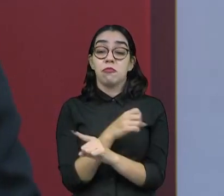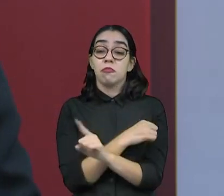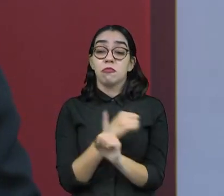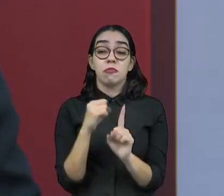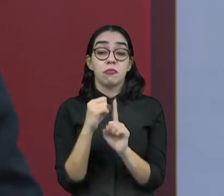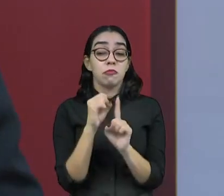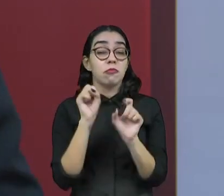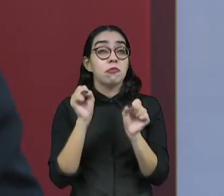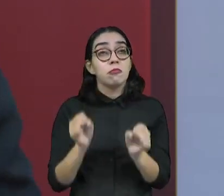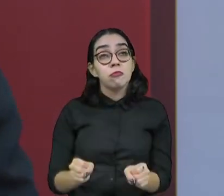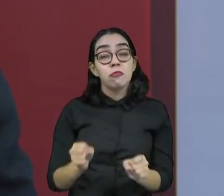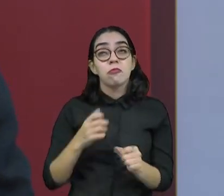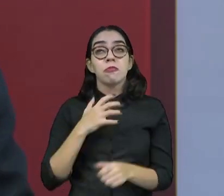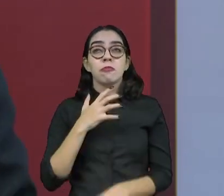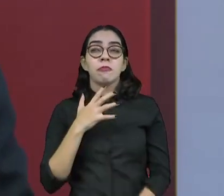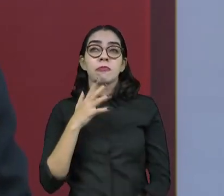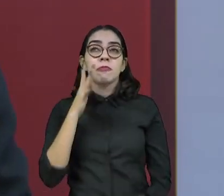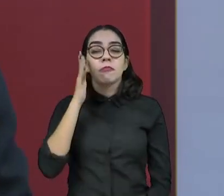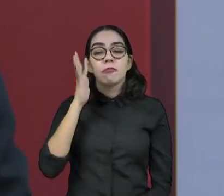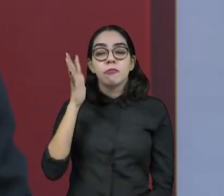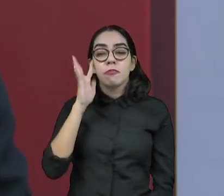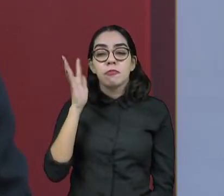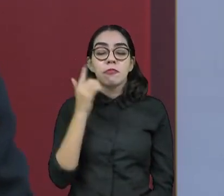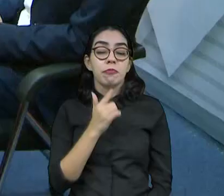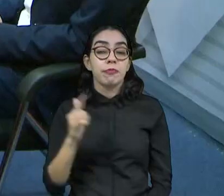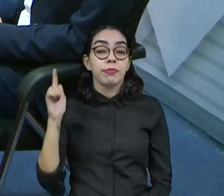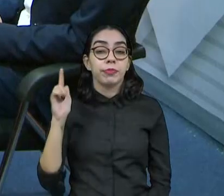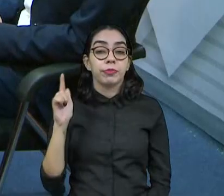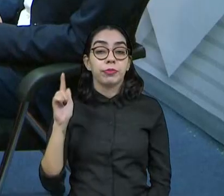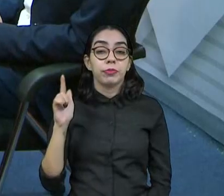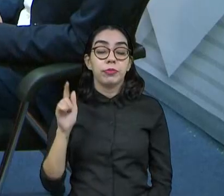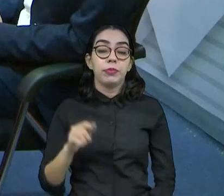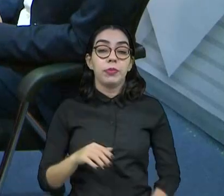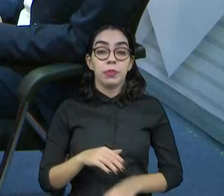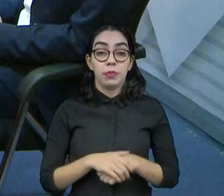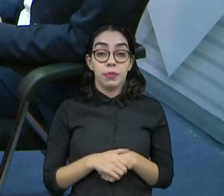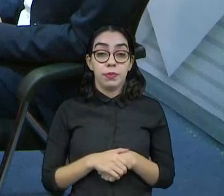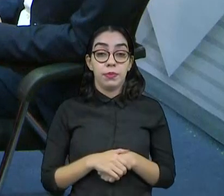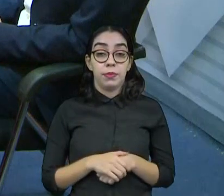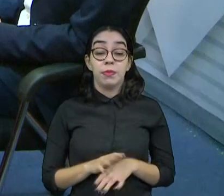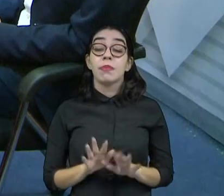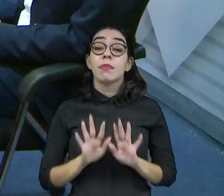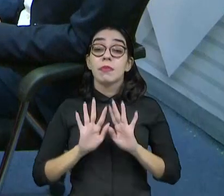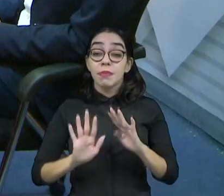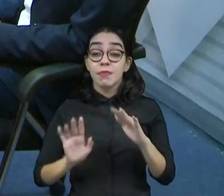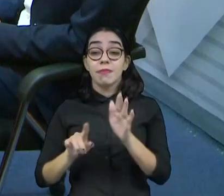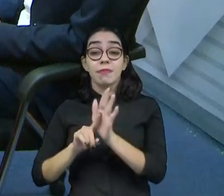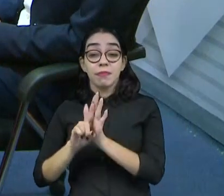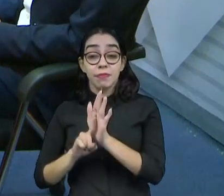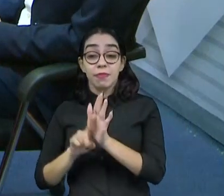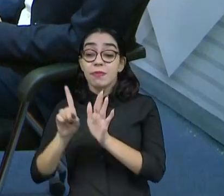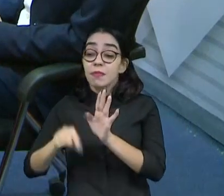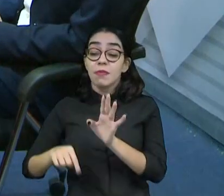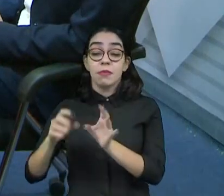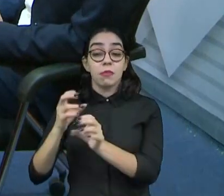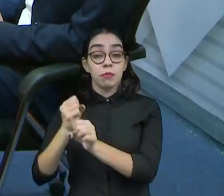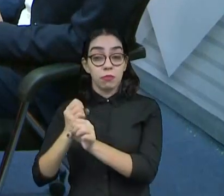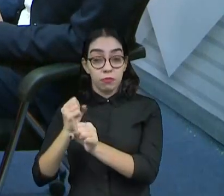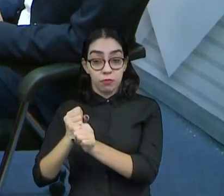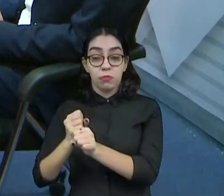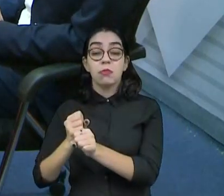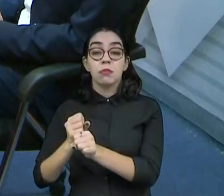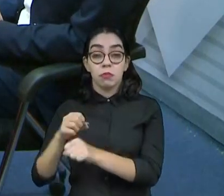eleitores, gerando outros fatos. Mas essa que é a lógica, né? A pesquisa é matemática, mas a política não é. Então,